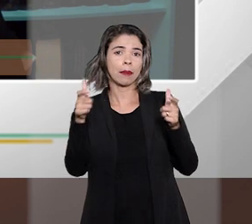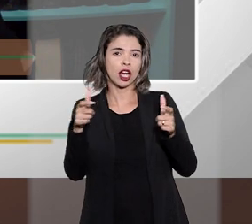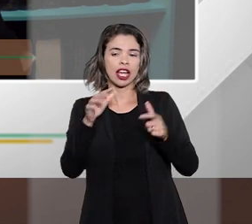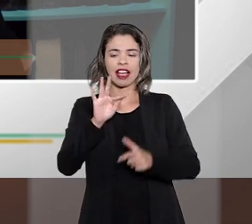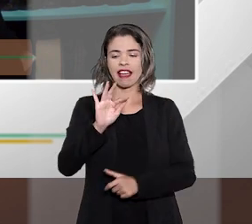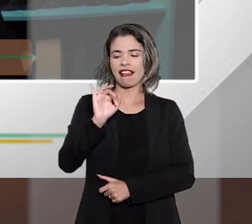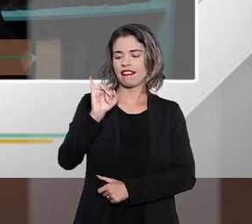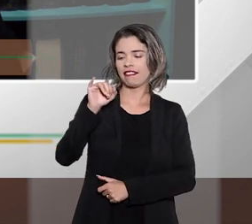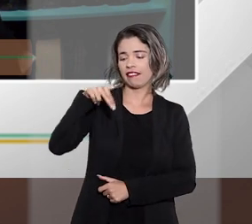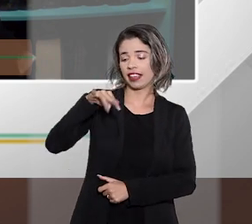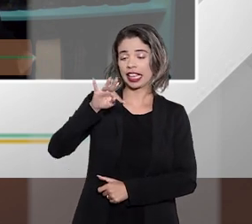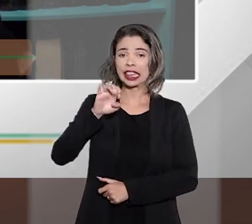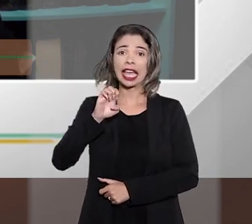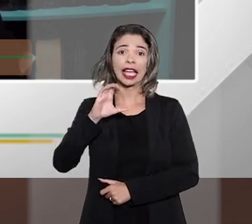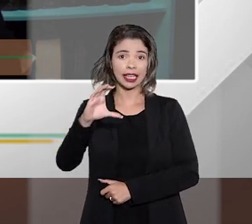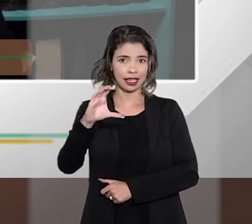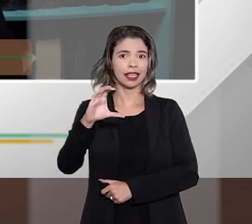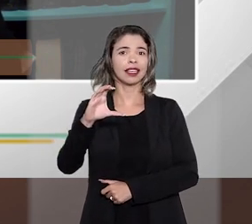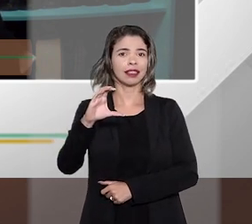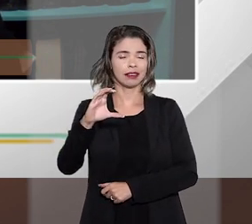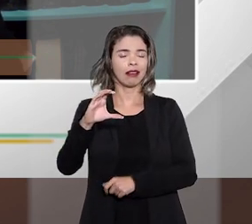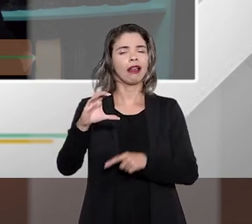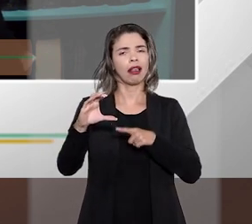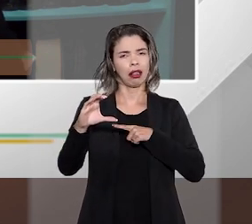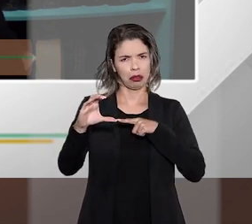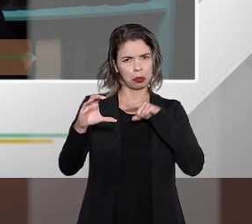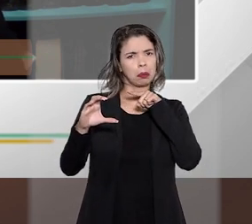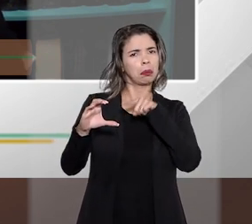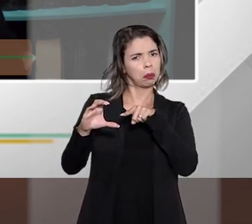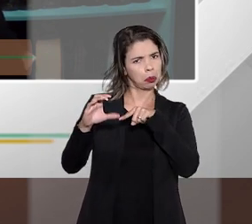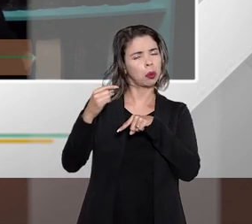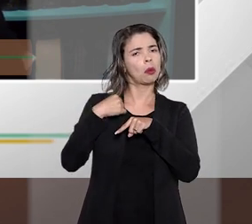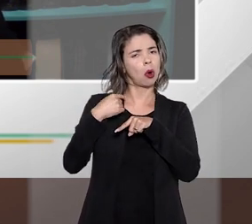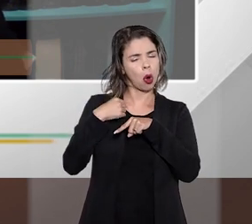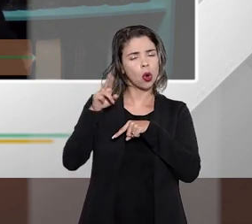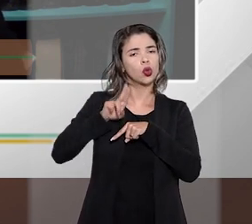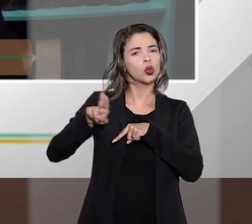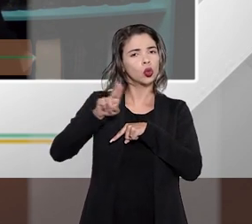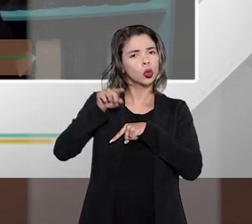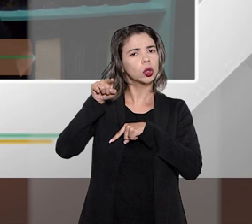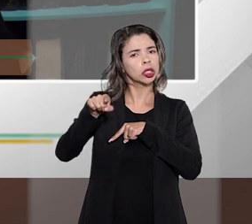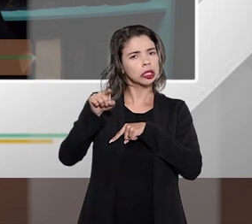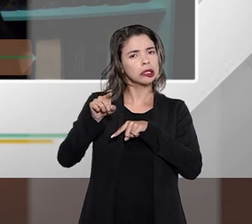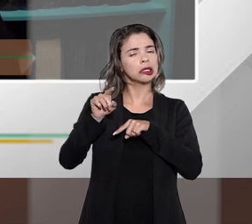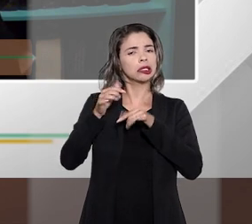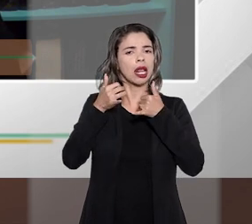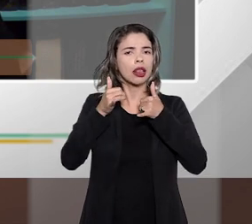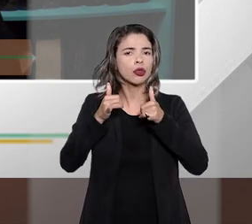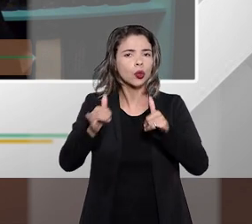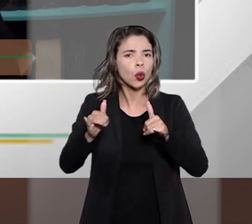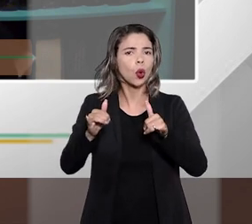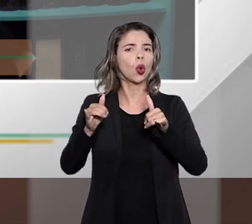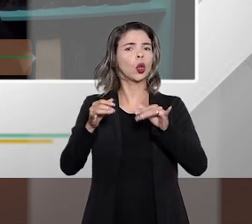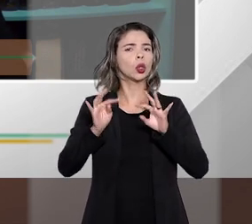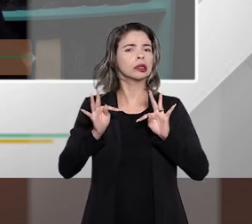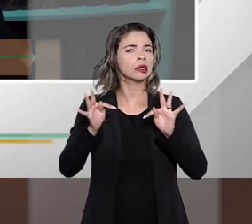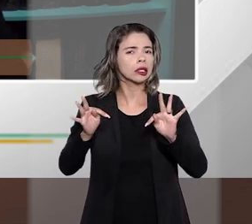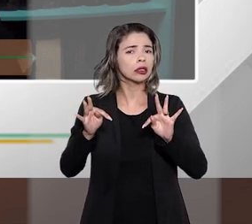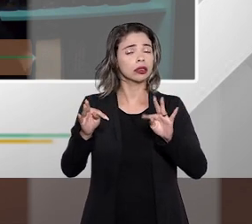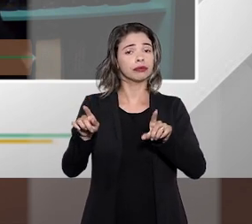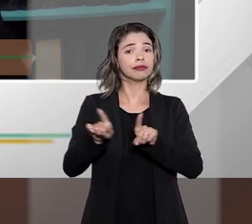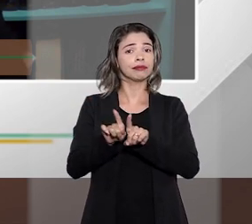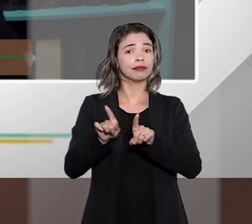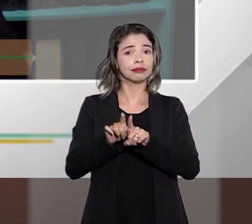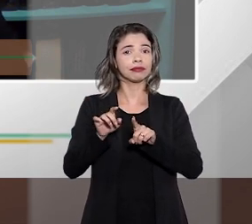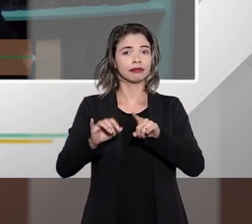das fintechs, por exemplo, que fazem isso por meio eletrônico ou mesmo algumas instituições